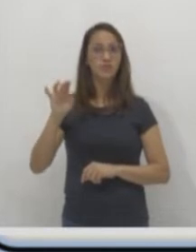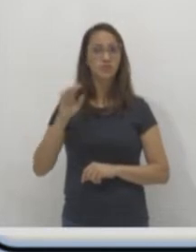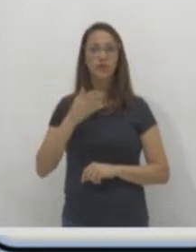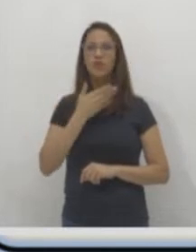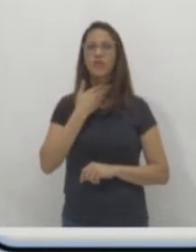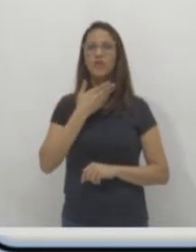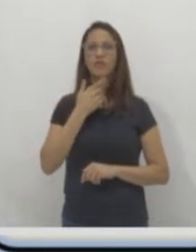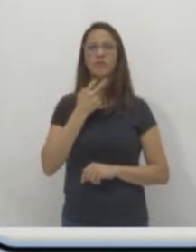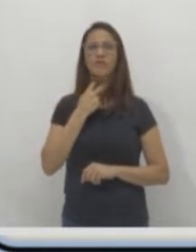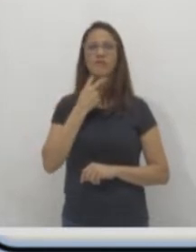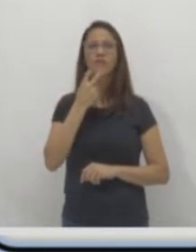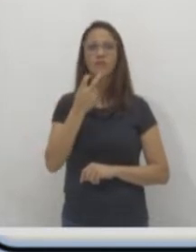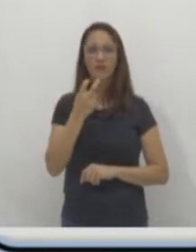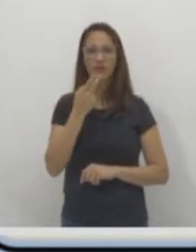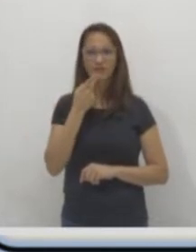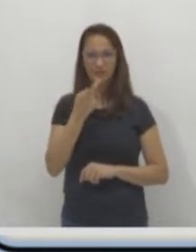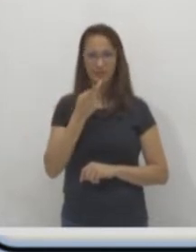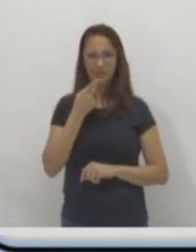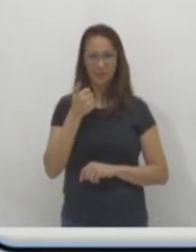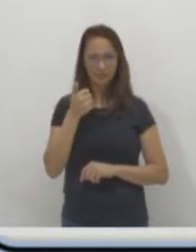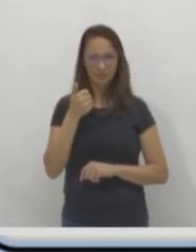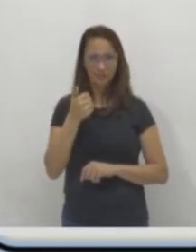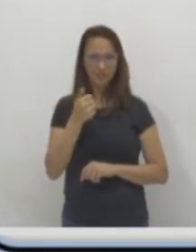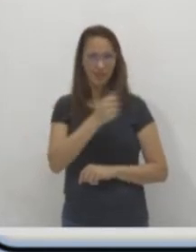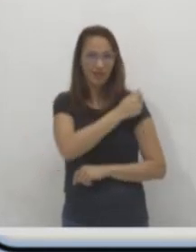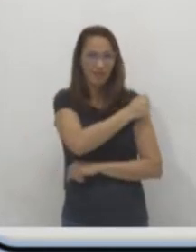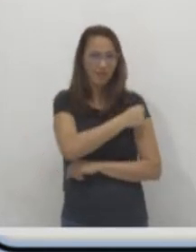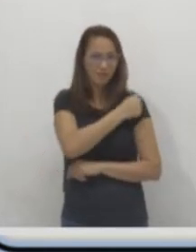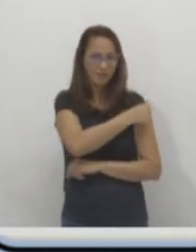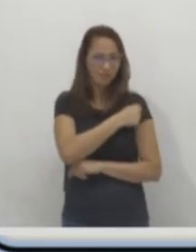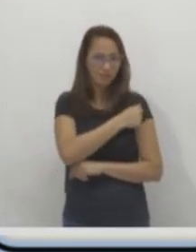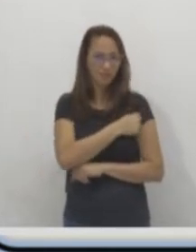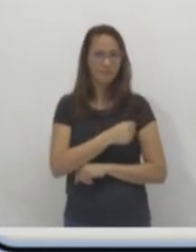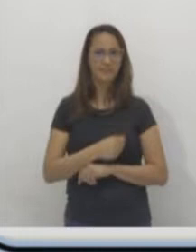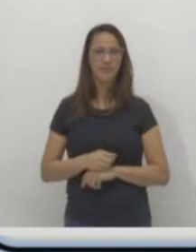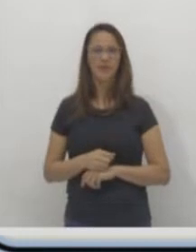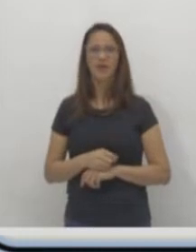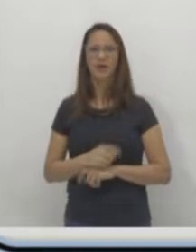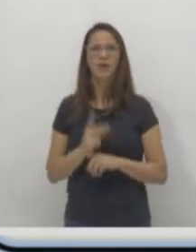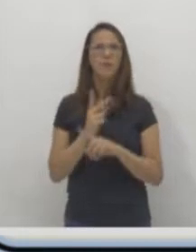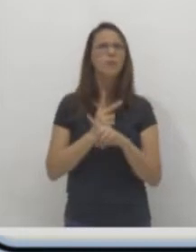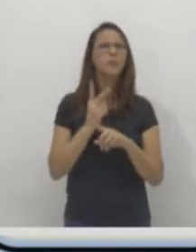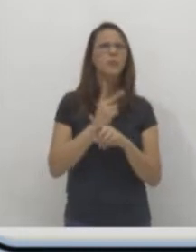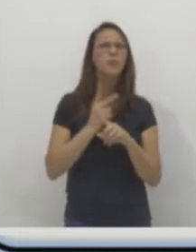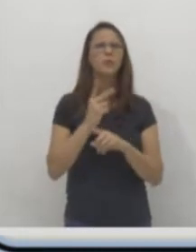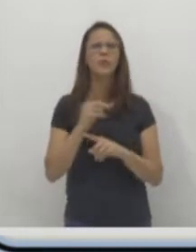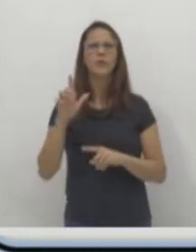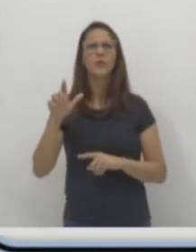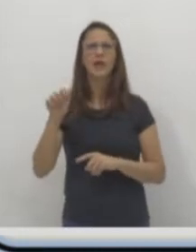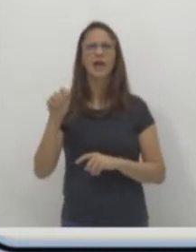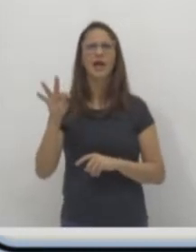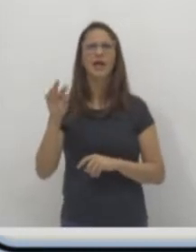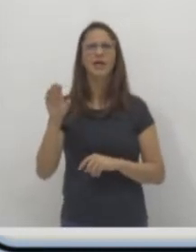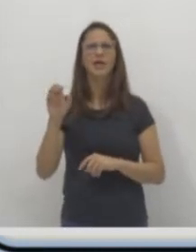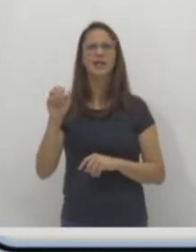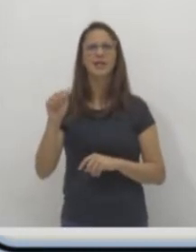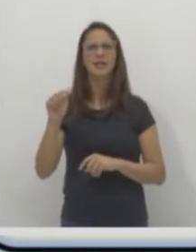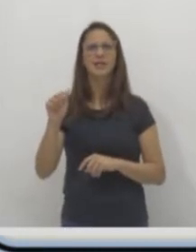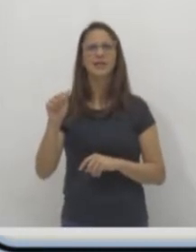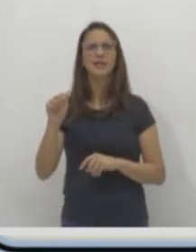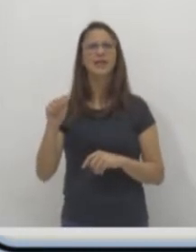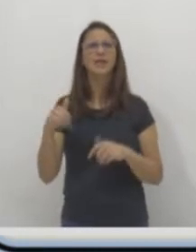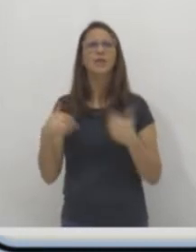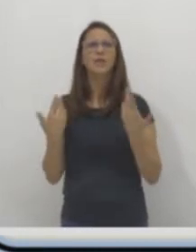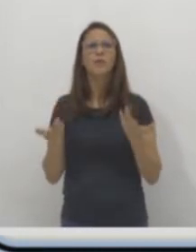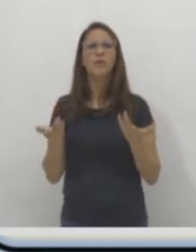porque eu quero só saber os quadrinhos que está a palavra lata. Procura aí, lata. Olha aí nos quadrinhos. Achou a lata? Mostra aí para